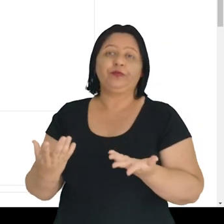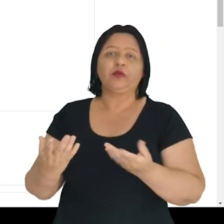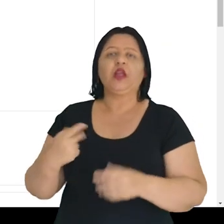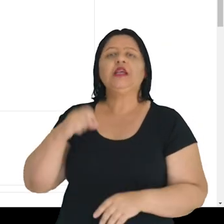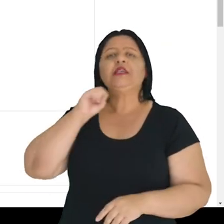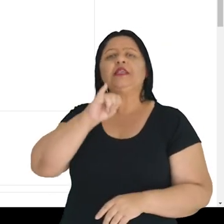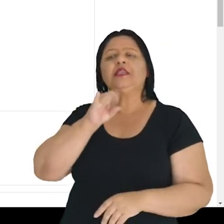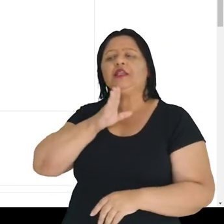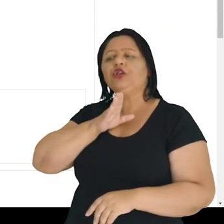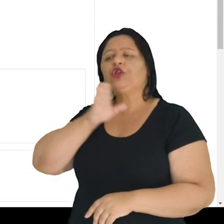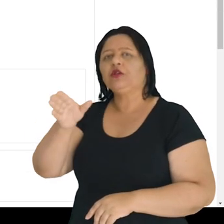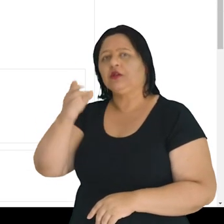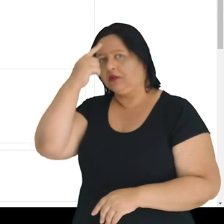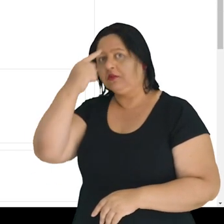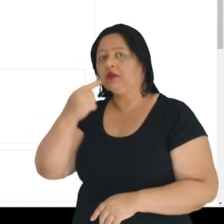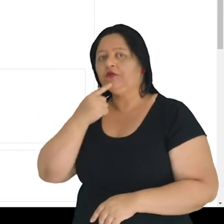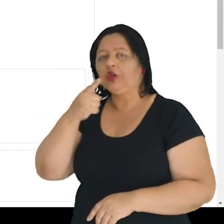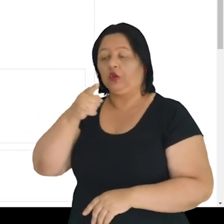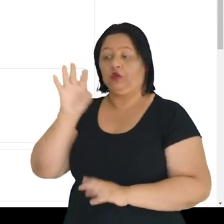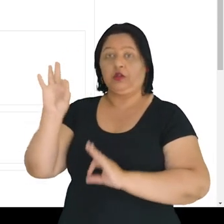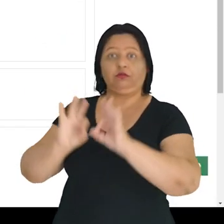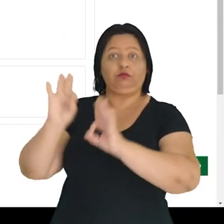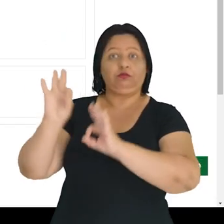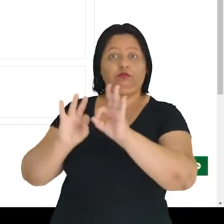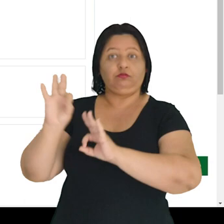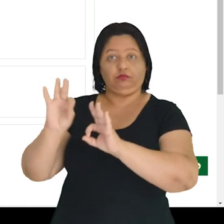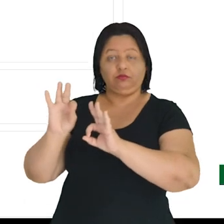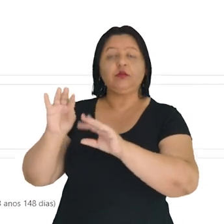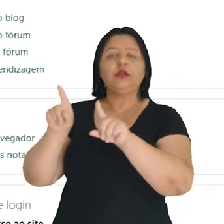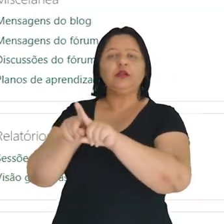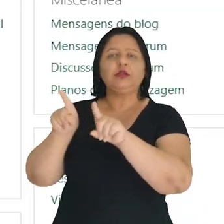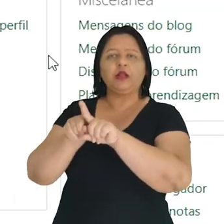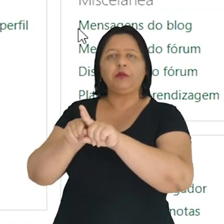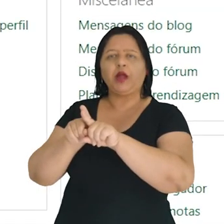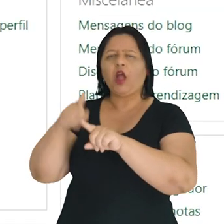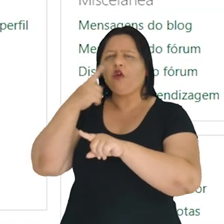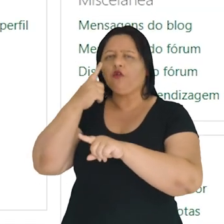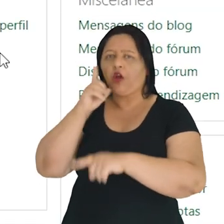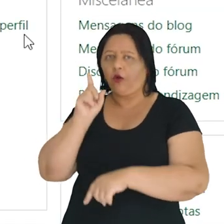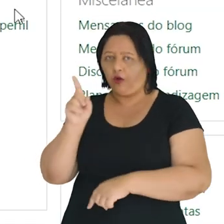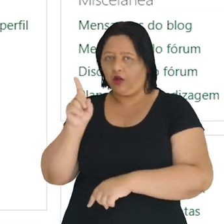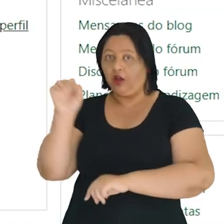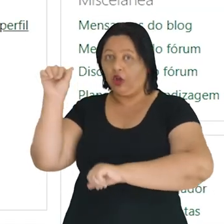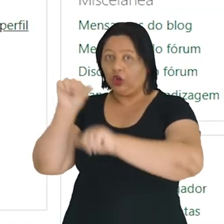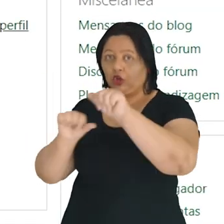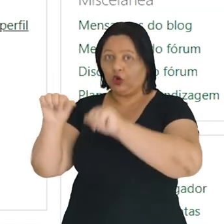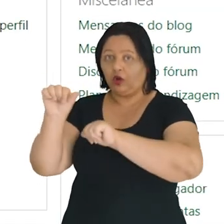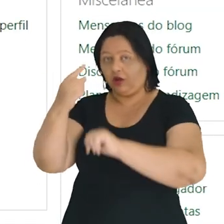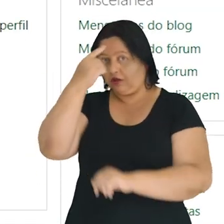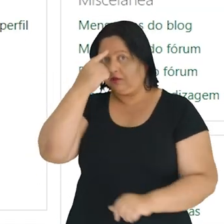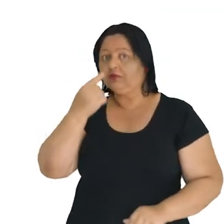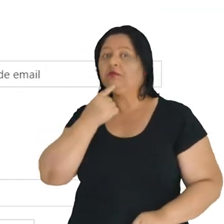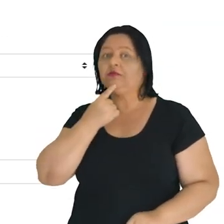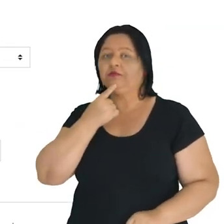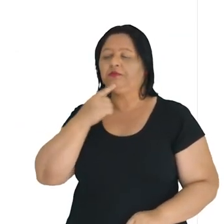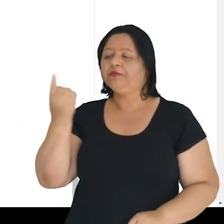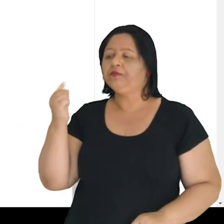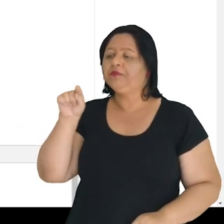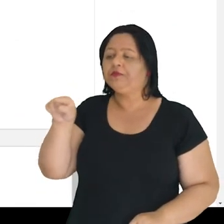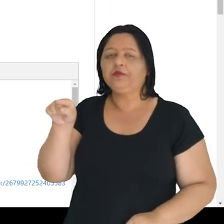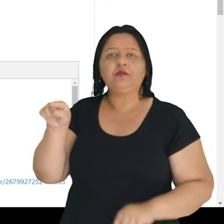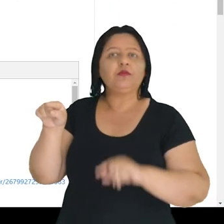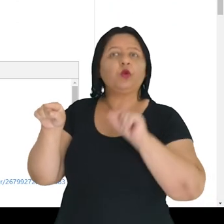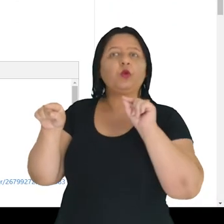então, você vai chegar diretamente nas configurações e deve clicar aqui em modificar perfil.